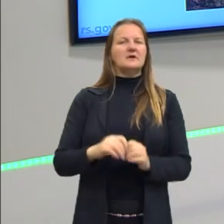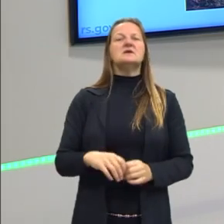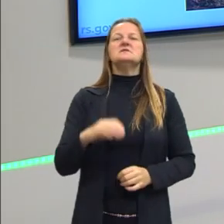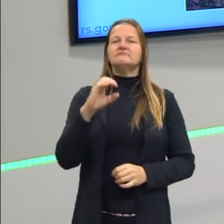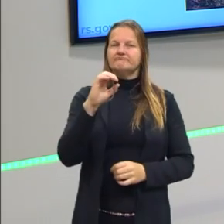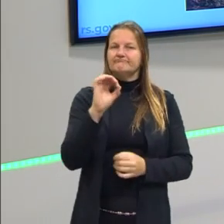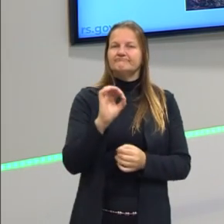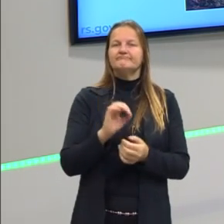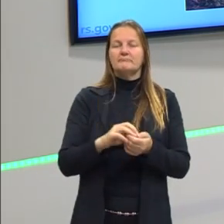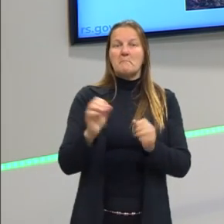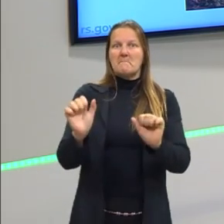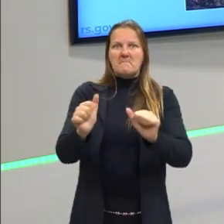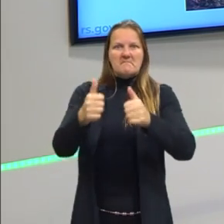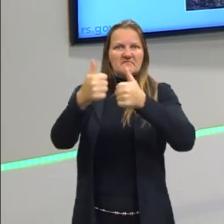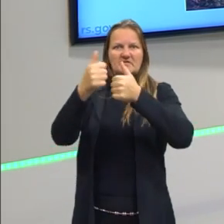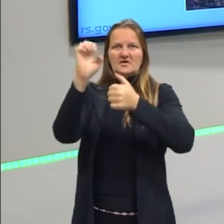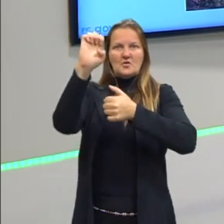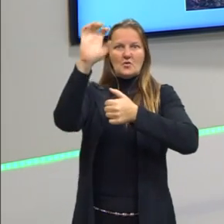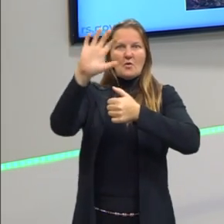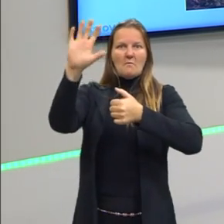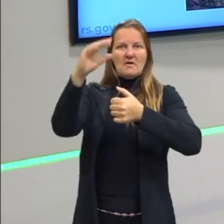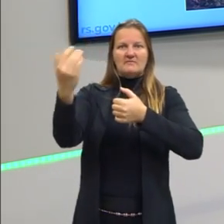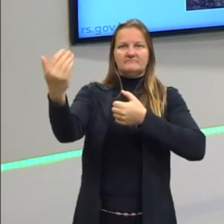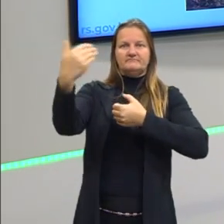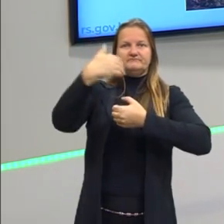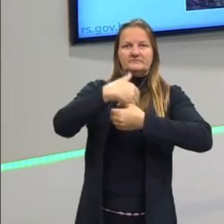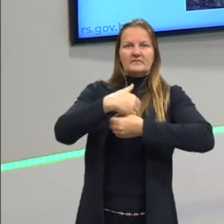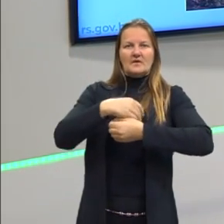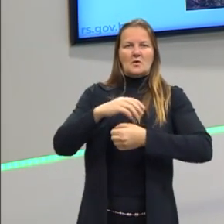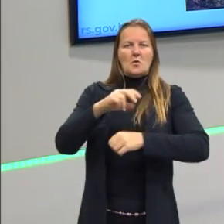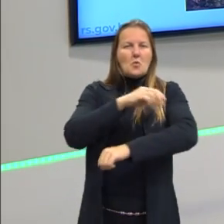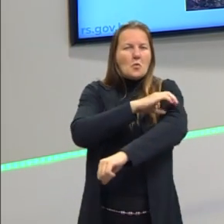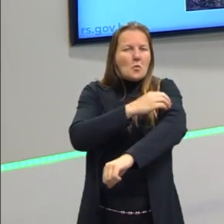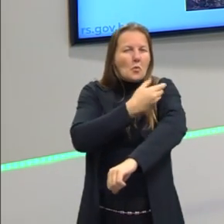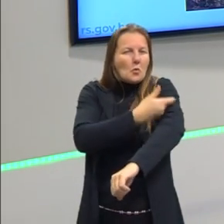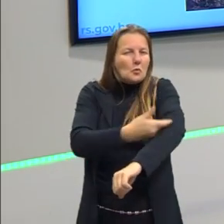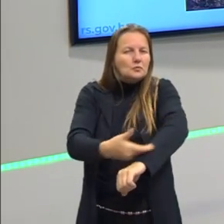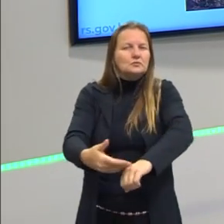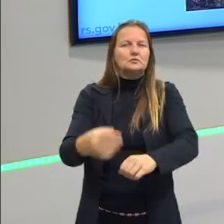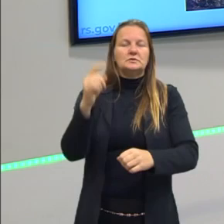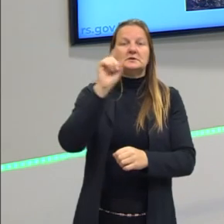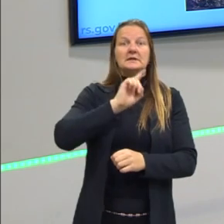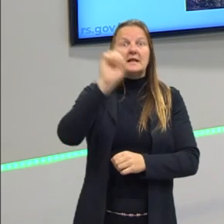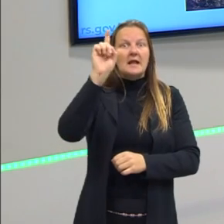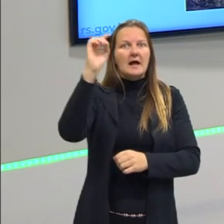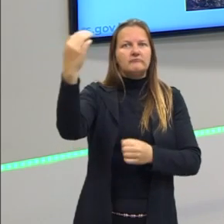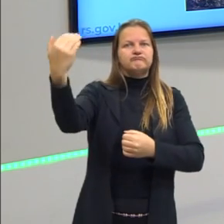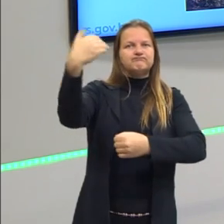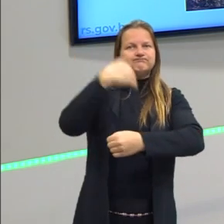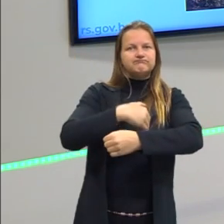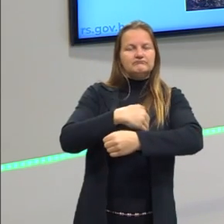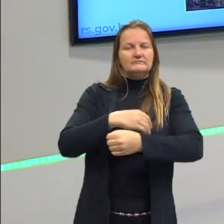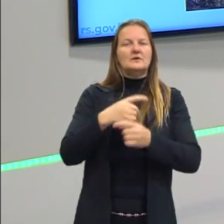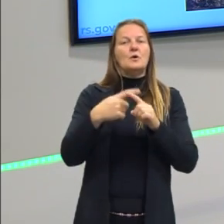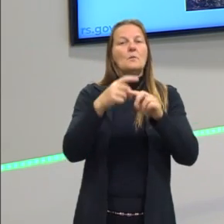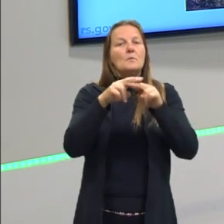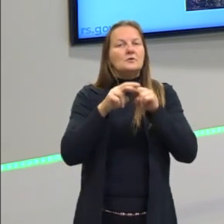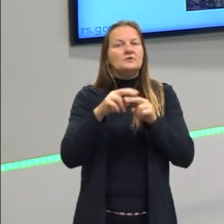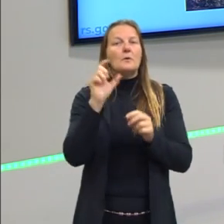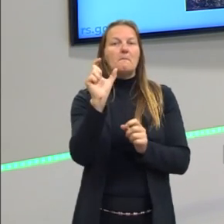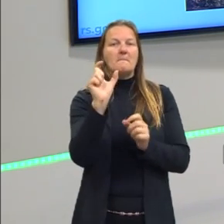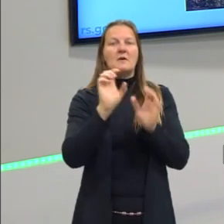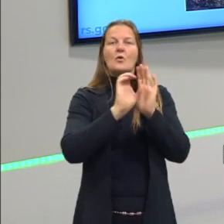civilizado, trazendo a civilização europeia, trazendo esses costumes. E isso é muito etnocentrista, porque